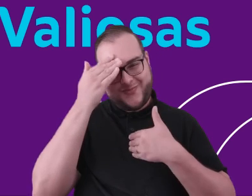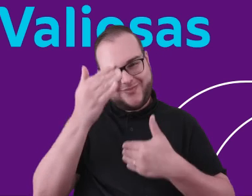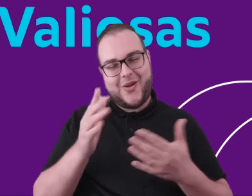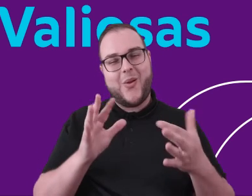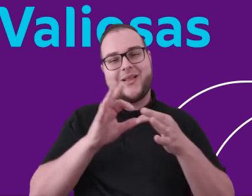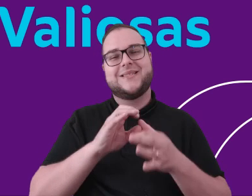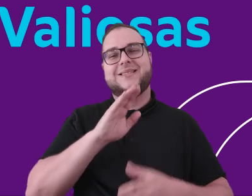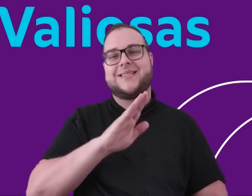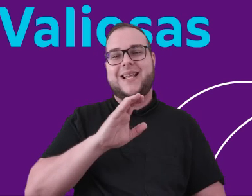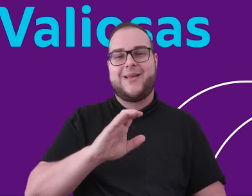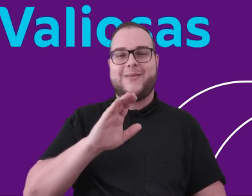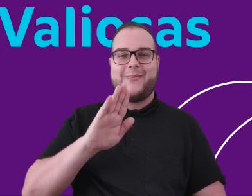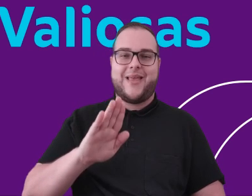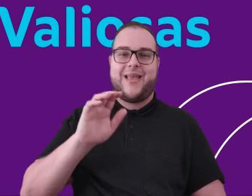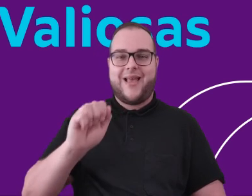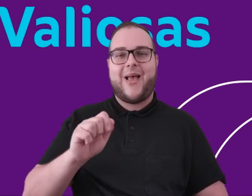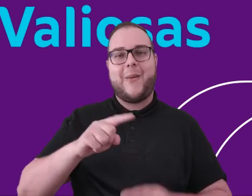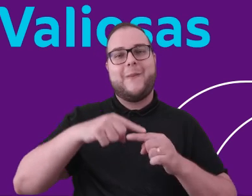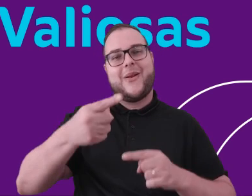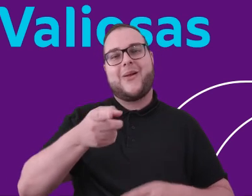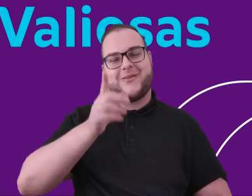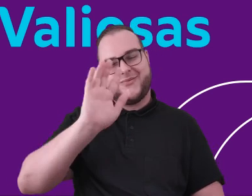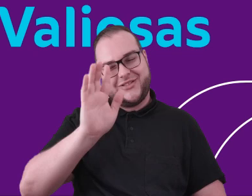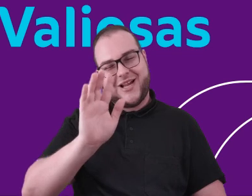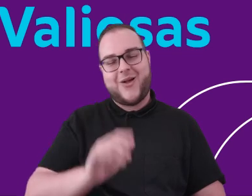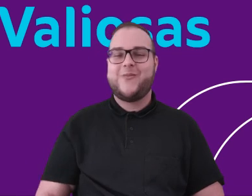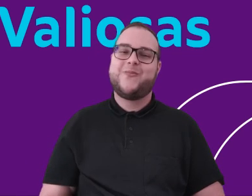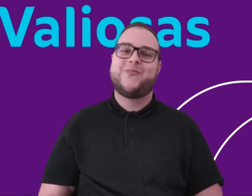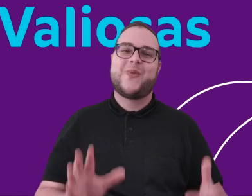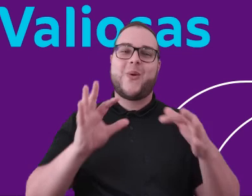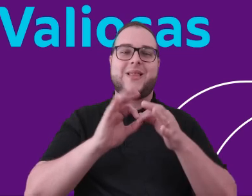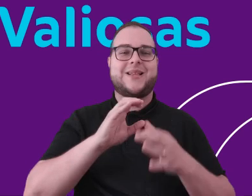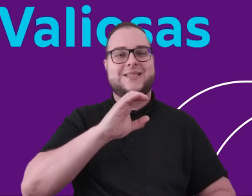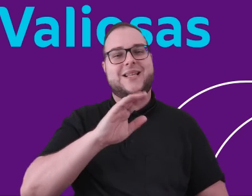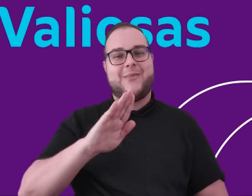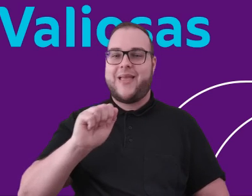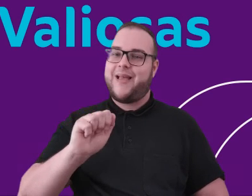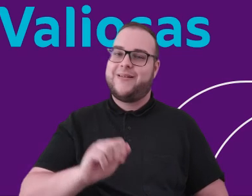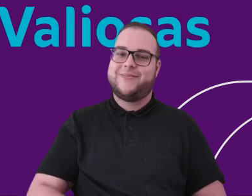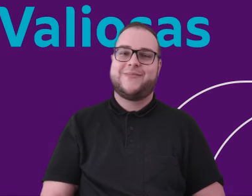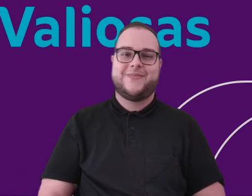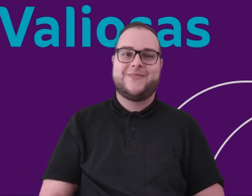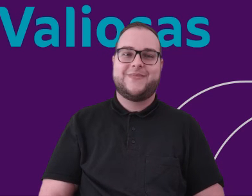em mais um Conecta CBA e até o próximo episódio. Conecta CBA. CBA.